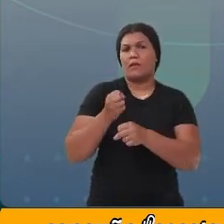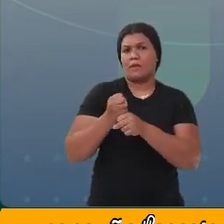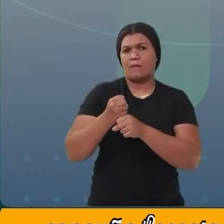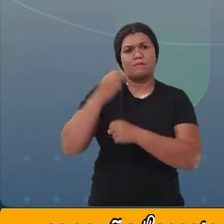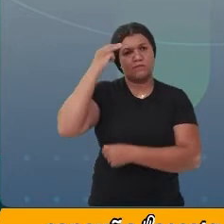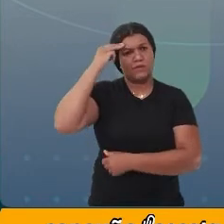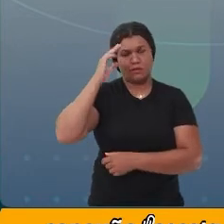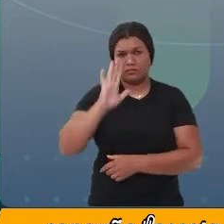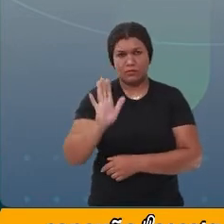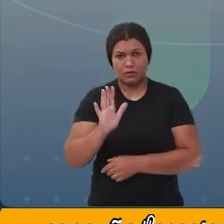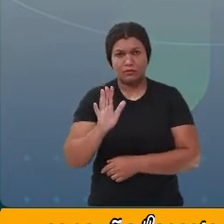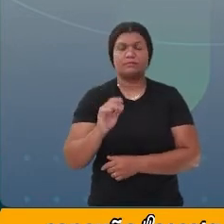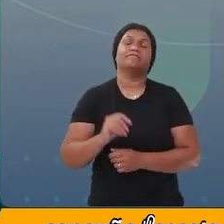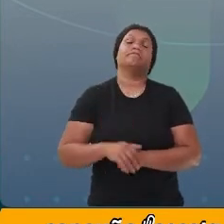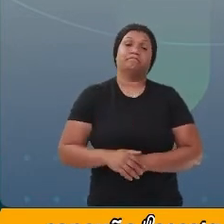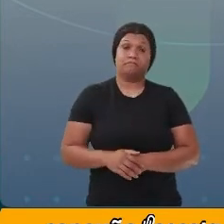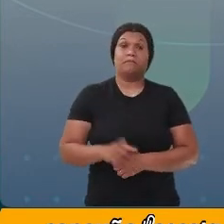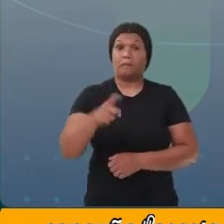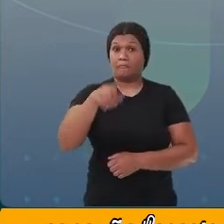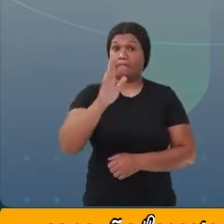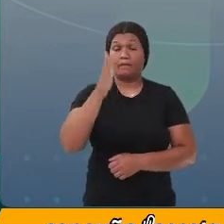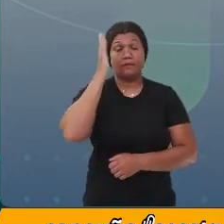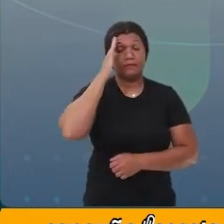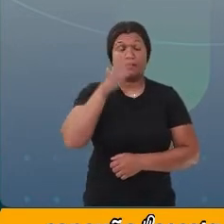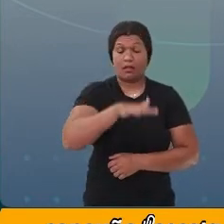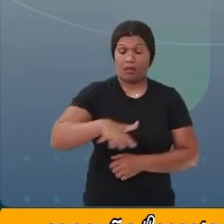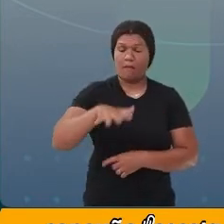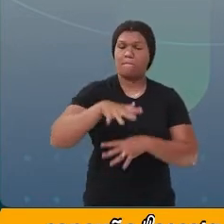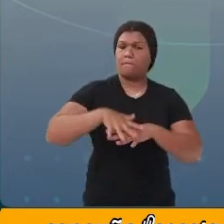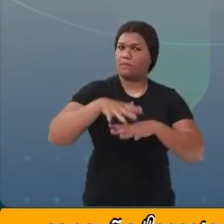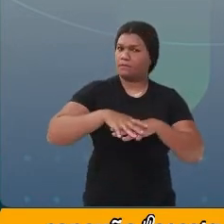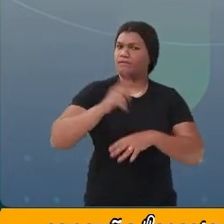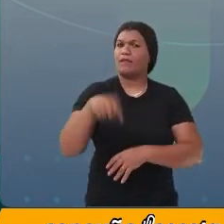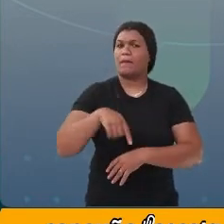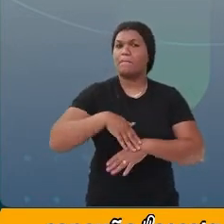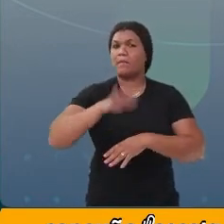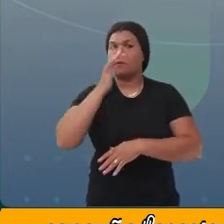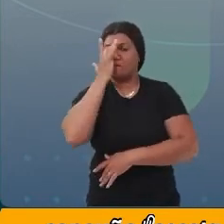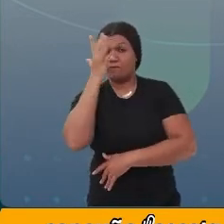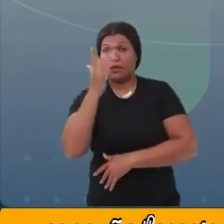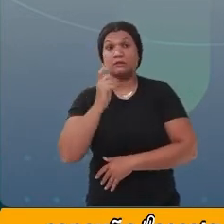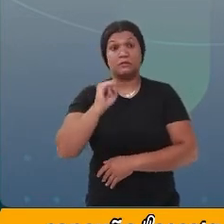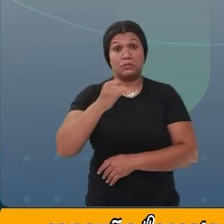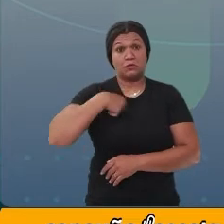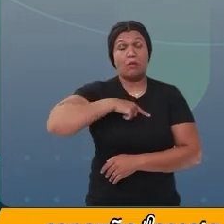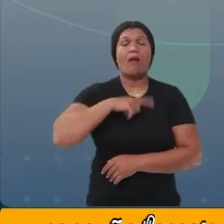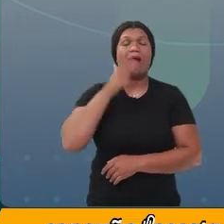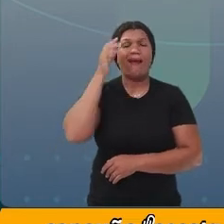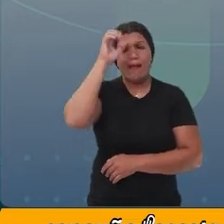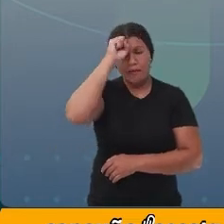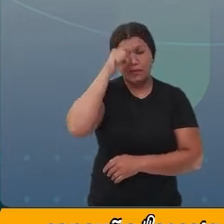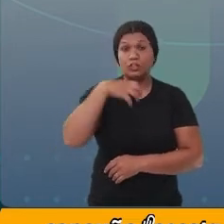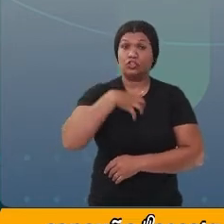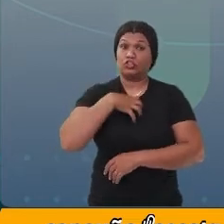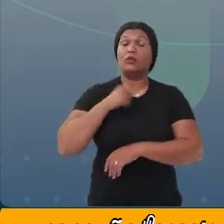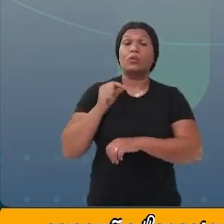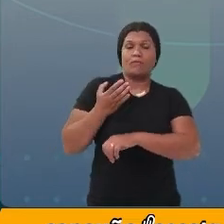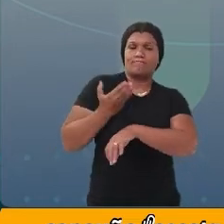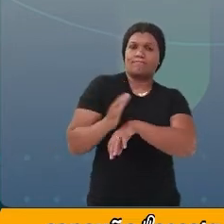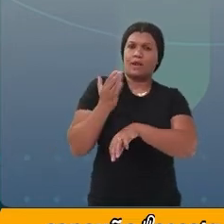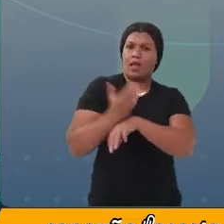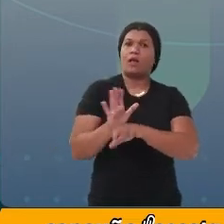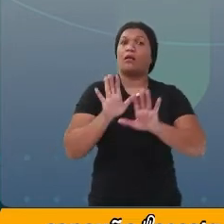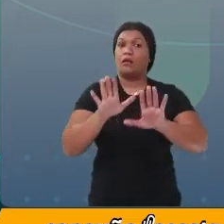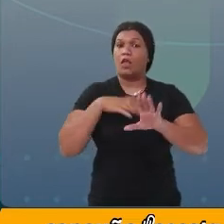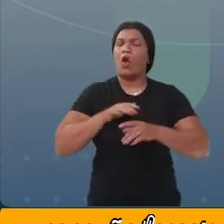mentais? Você já sabe que na matemática é muito mais fácil quando a gente aprende de forma prática. Então,